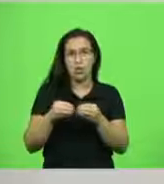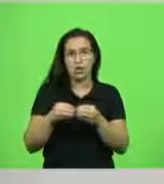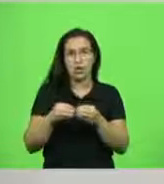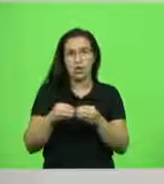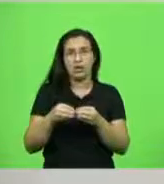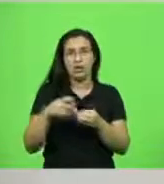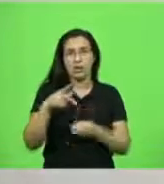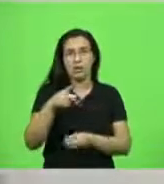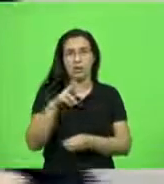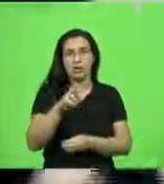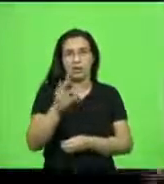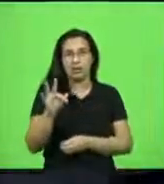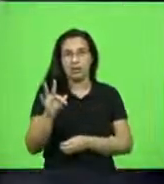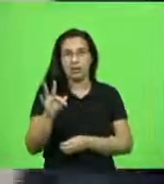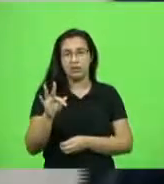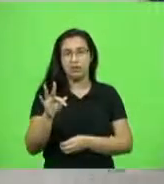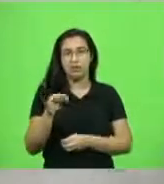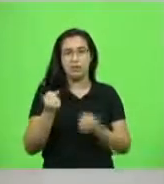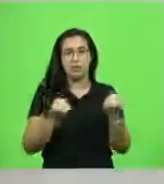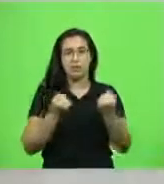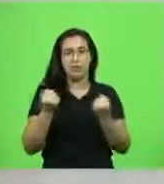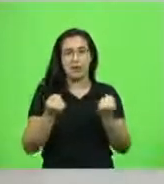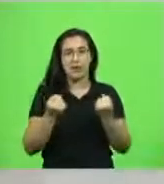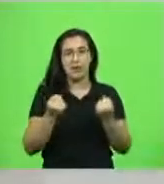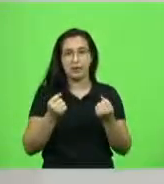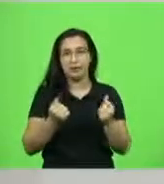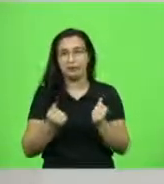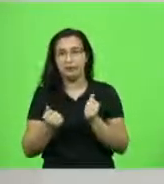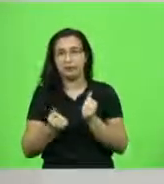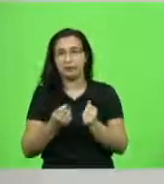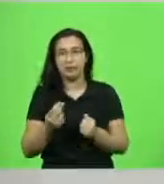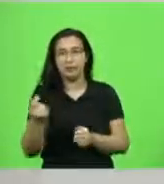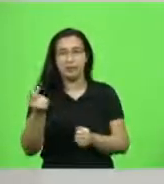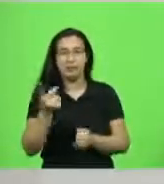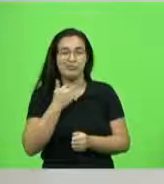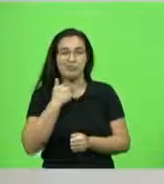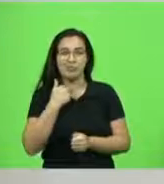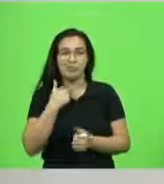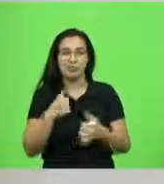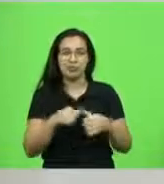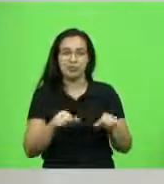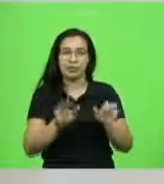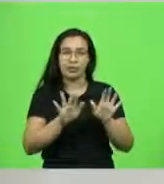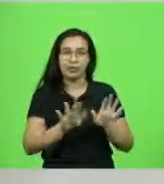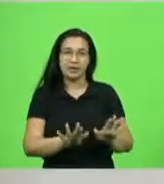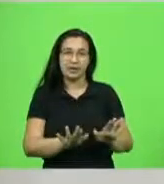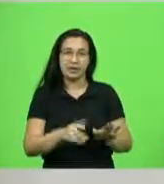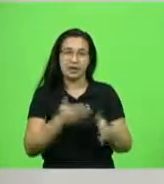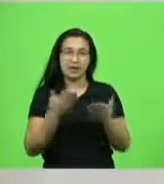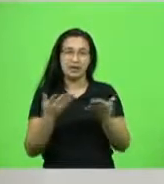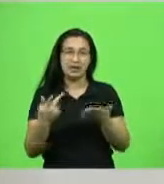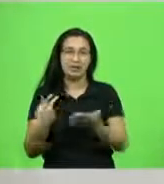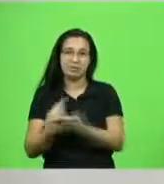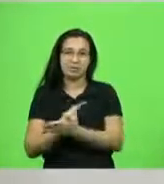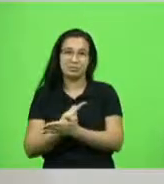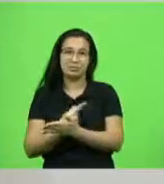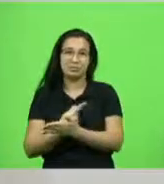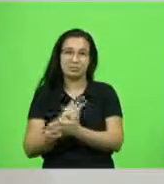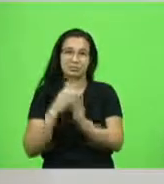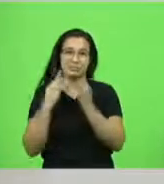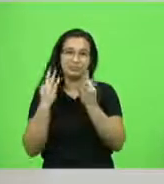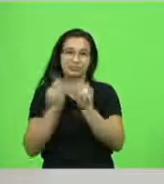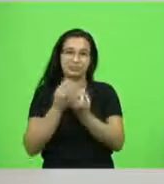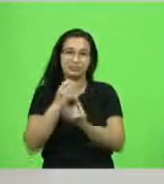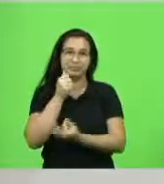estacionado, porque ele não pode levar o carro, estava com o IPVA atrasado, e ali foi colocado como um marginal. Um marginal.